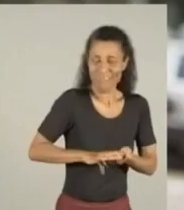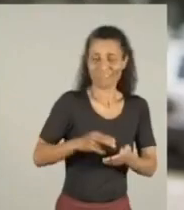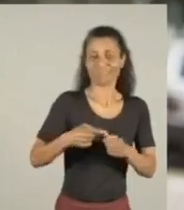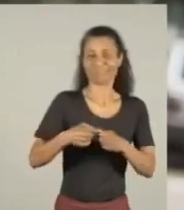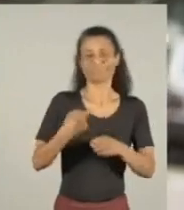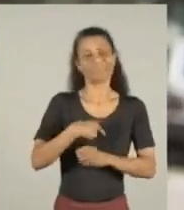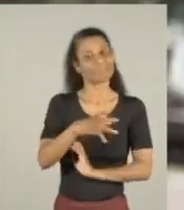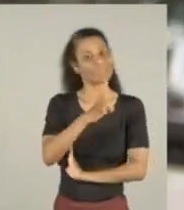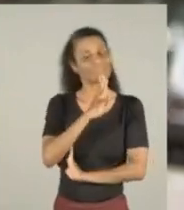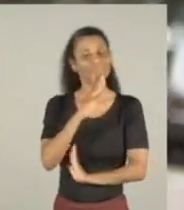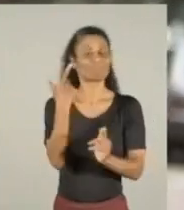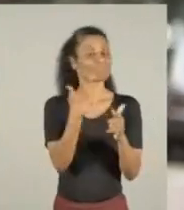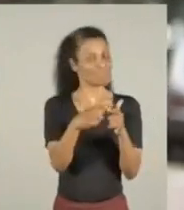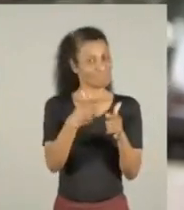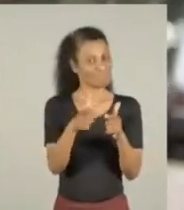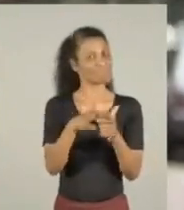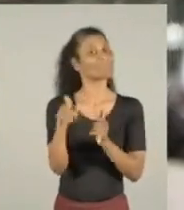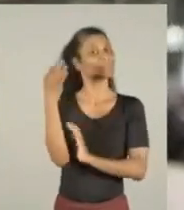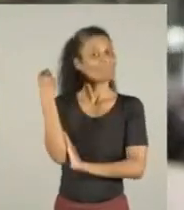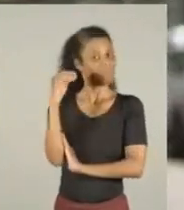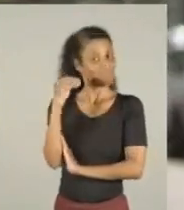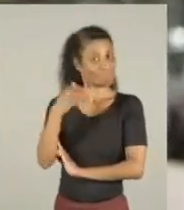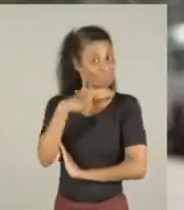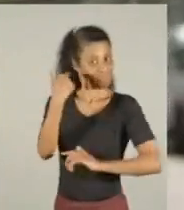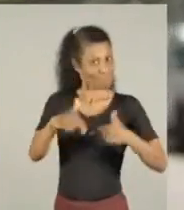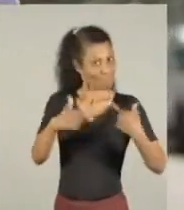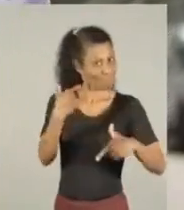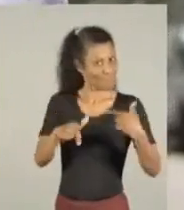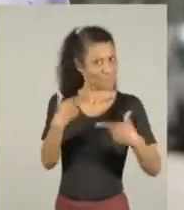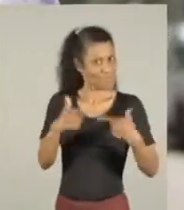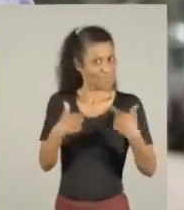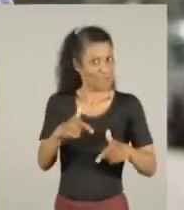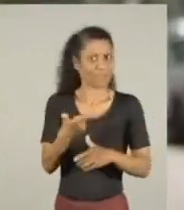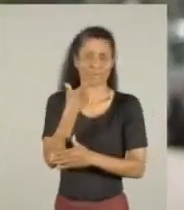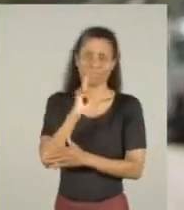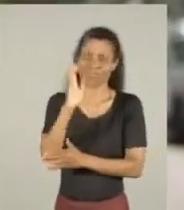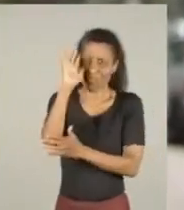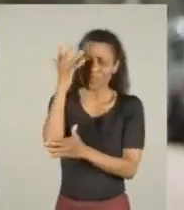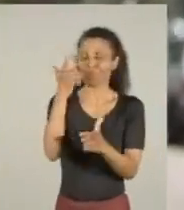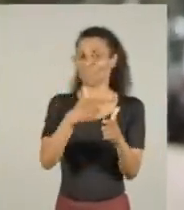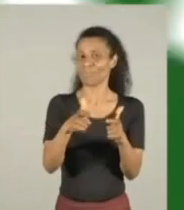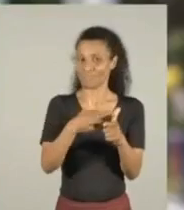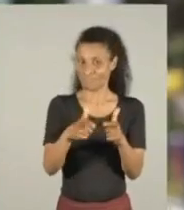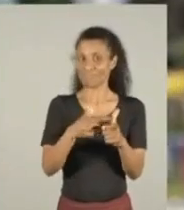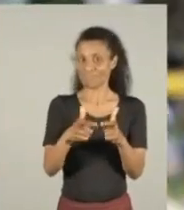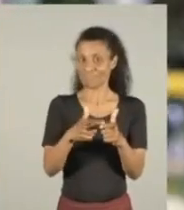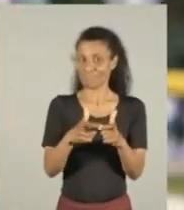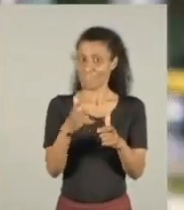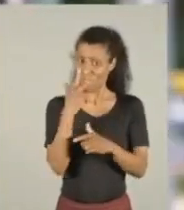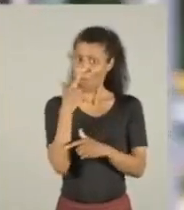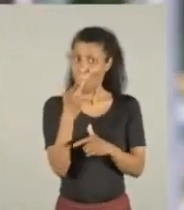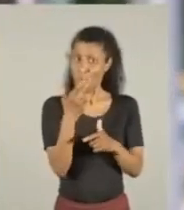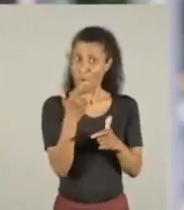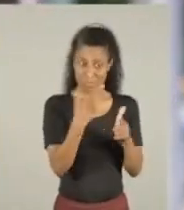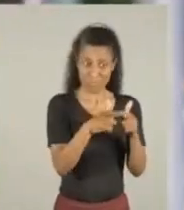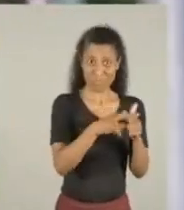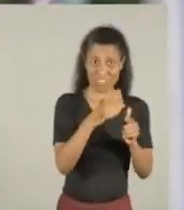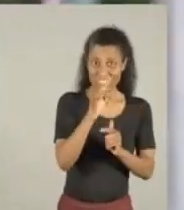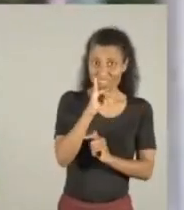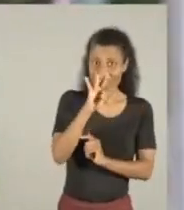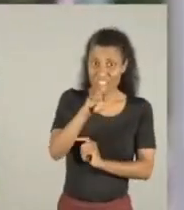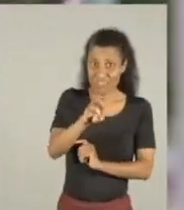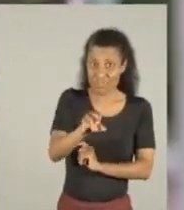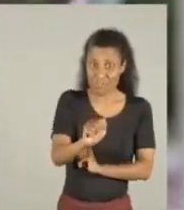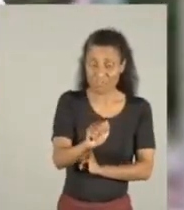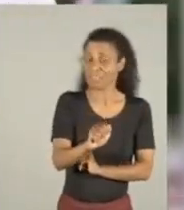Eu conheço os grandes problemas de Porto Alegre e vou trabalhar muito para resolvê-los. Como o problema da Fátima,